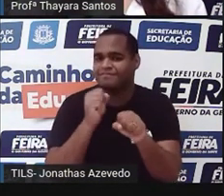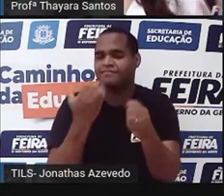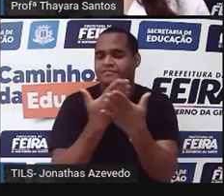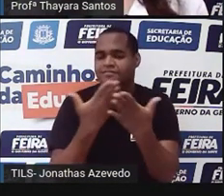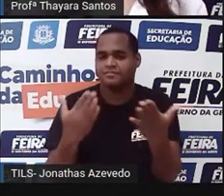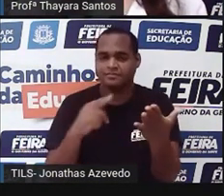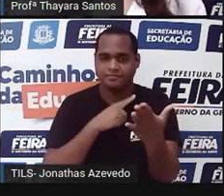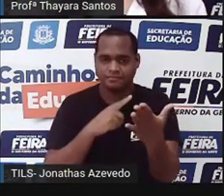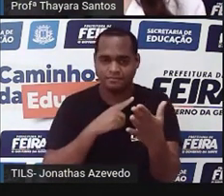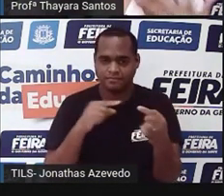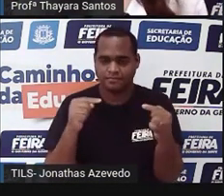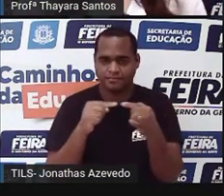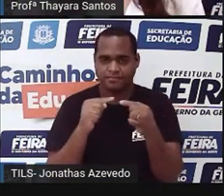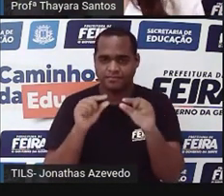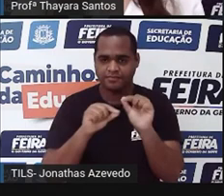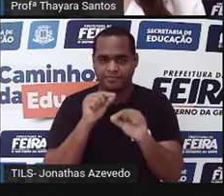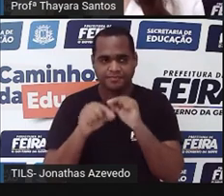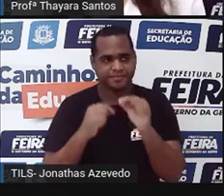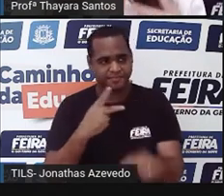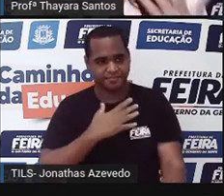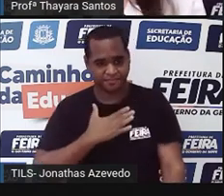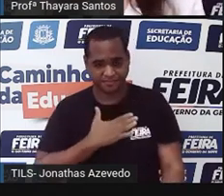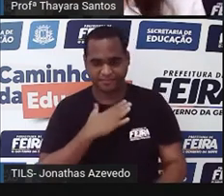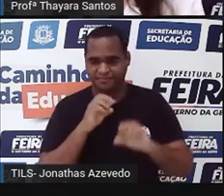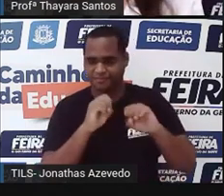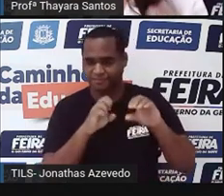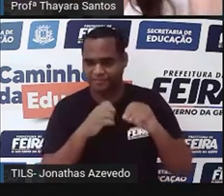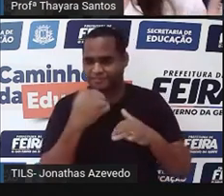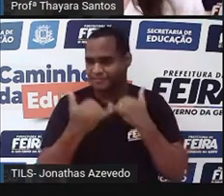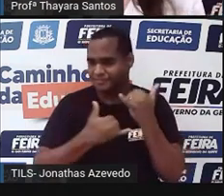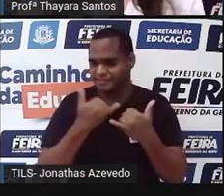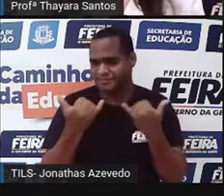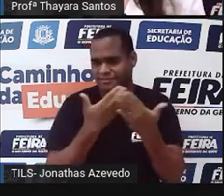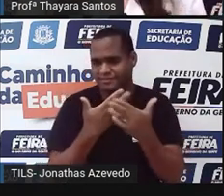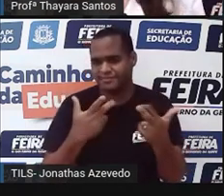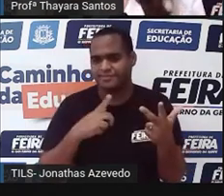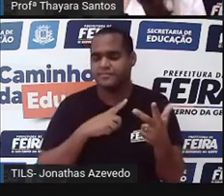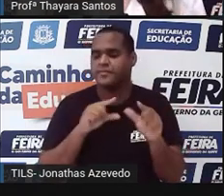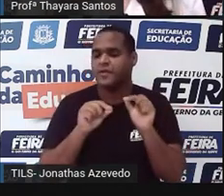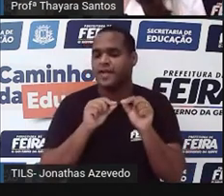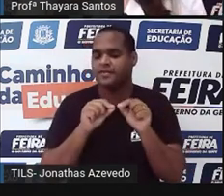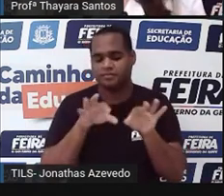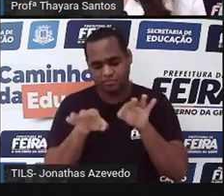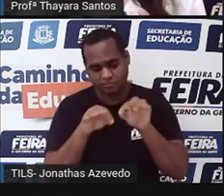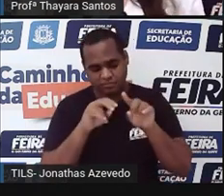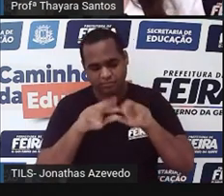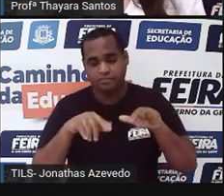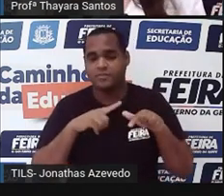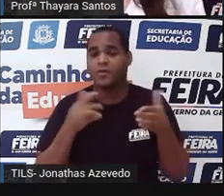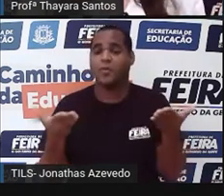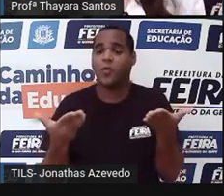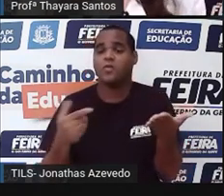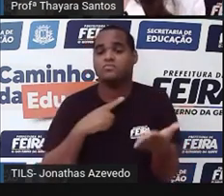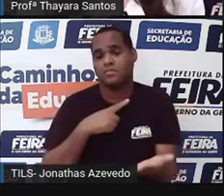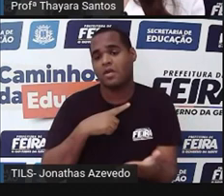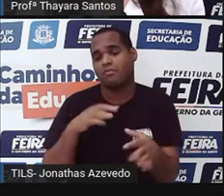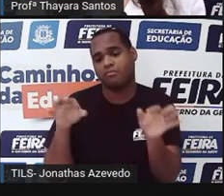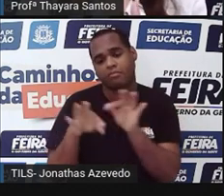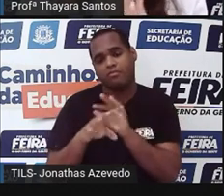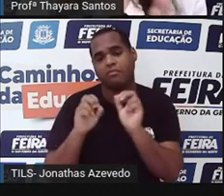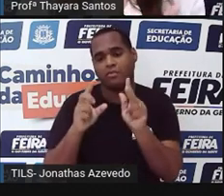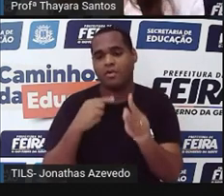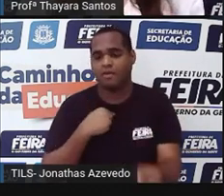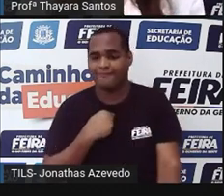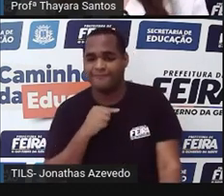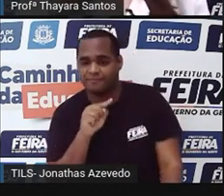tenham gostado da nossa aula de hoje. Que vocês se divirtam aí enquanto estiverem fazendo a atividade. Por hoje a gente vai ficar por aqui, né?